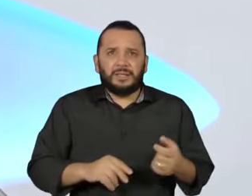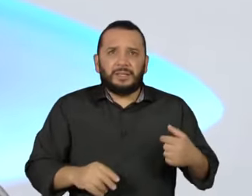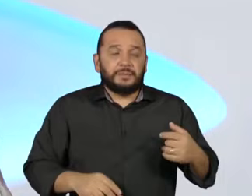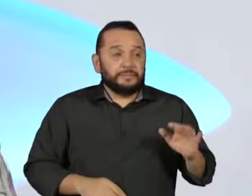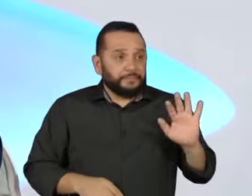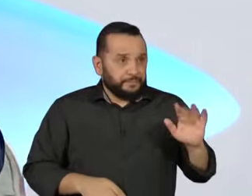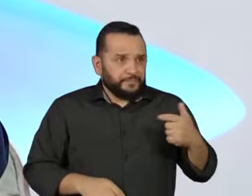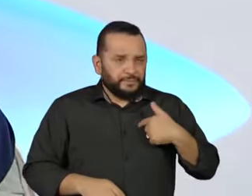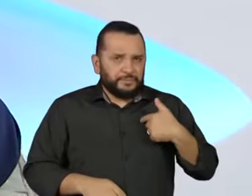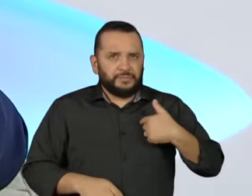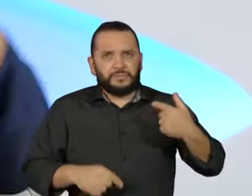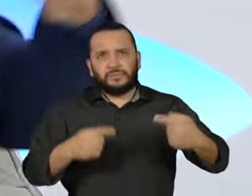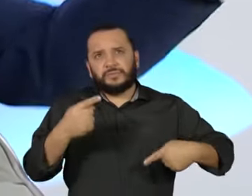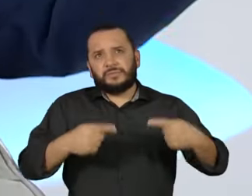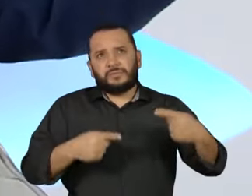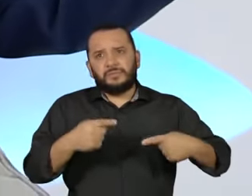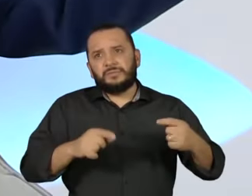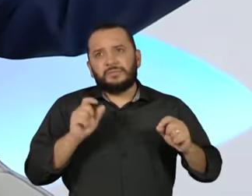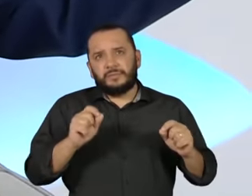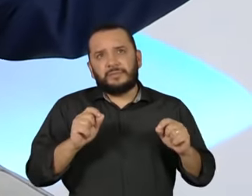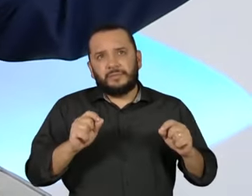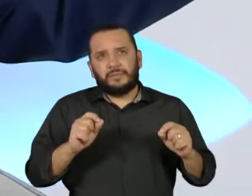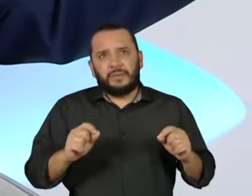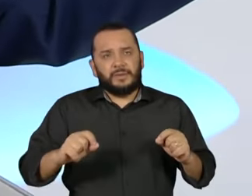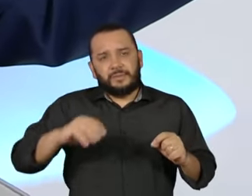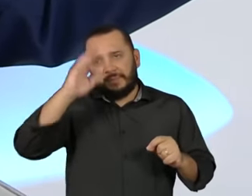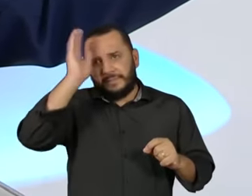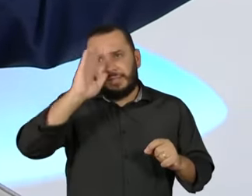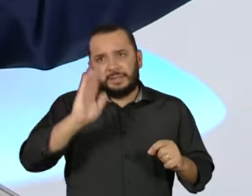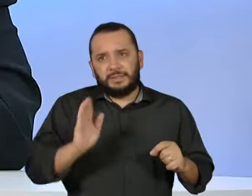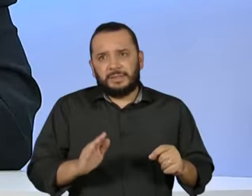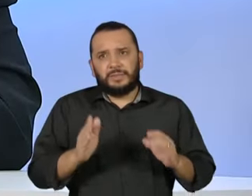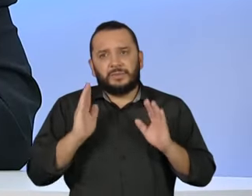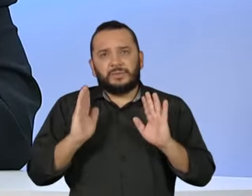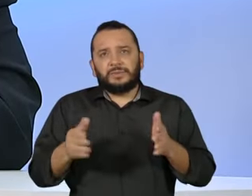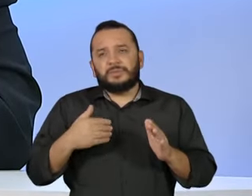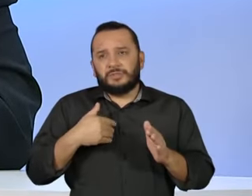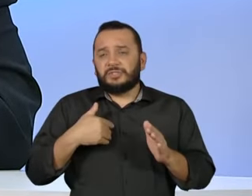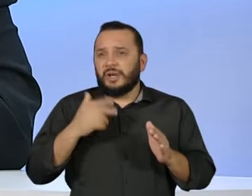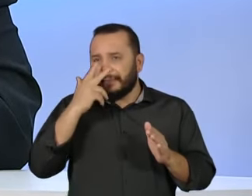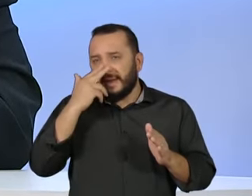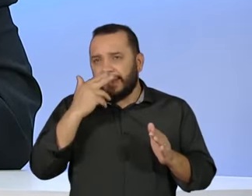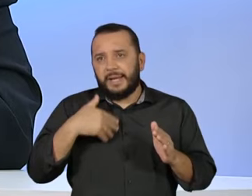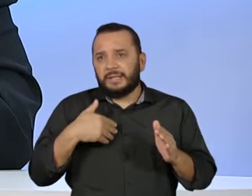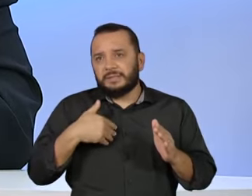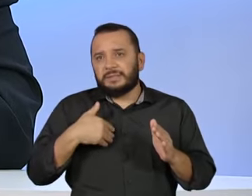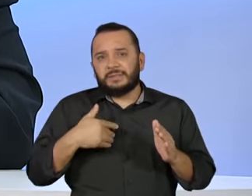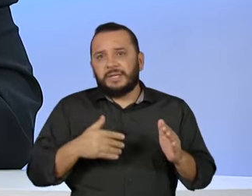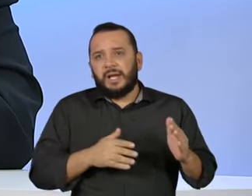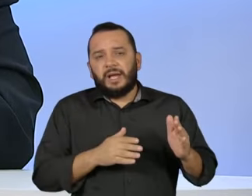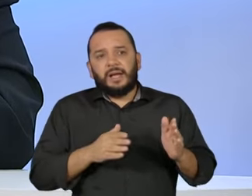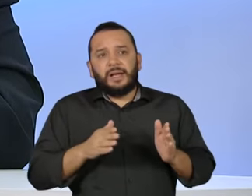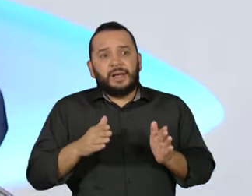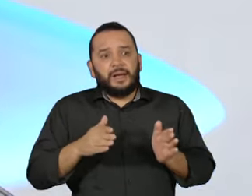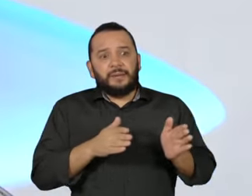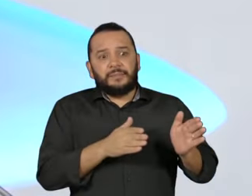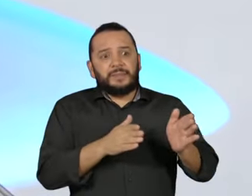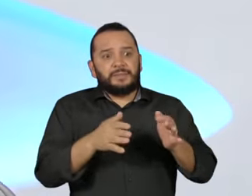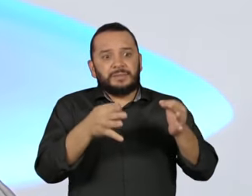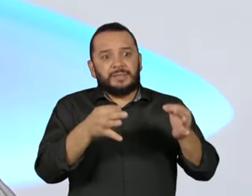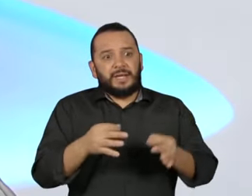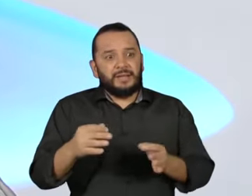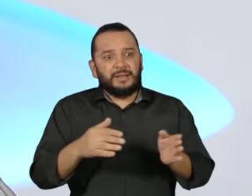aqui, Rodrigo, o descaminho que o país andou até chegar onde chegou. Porque, assim,